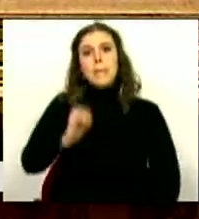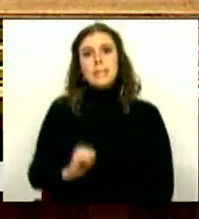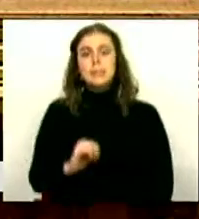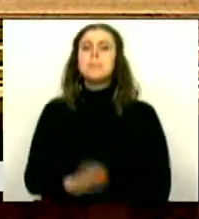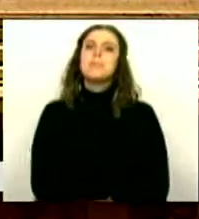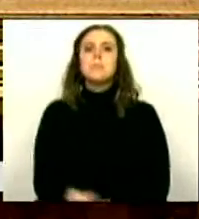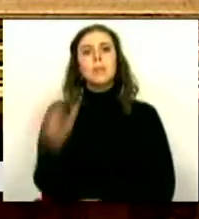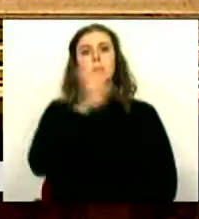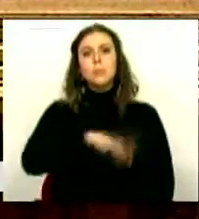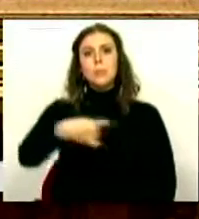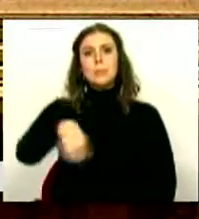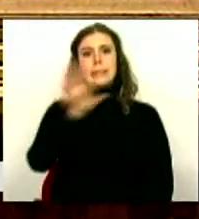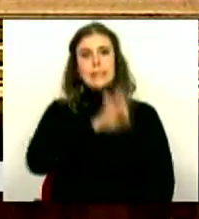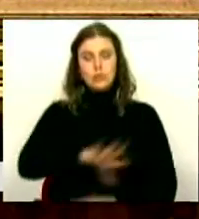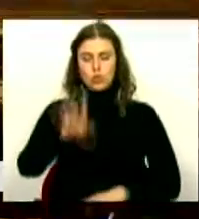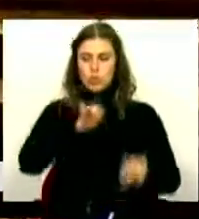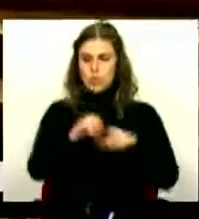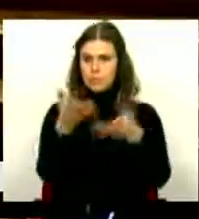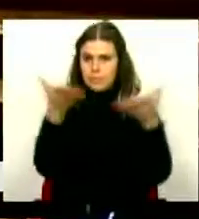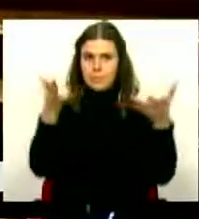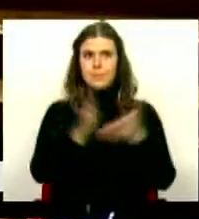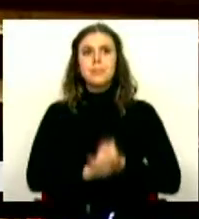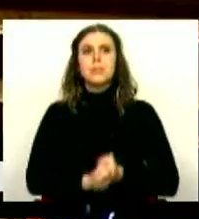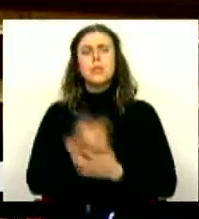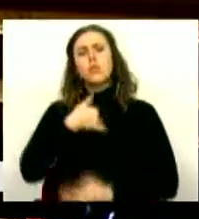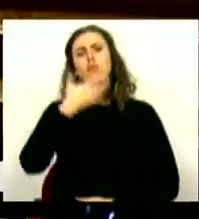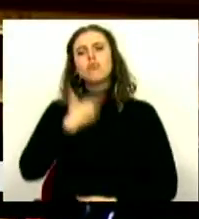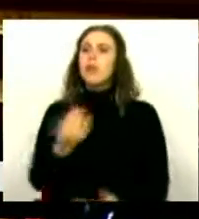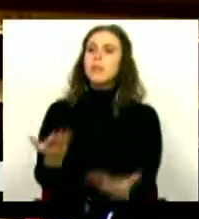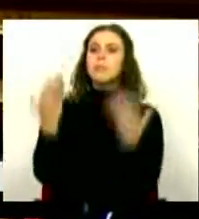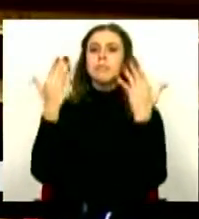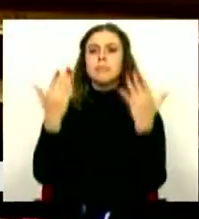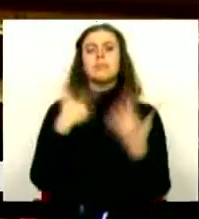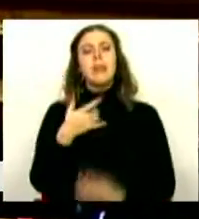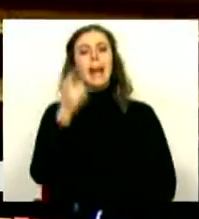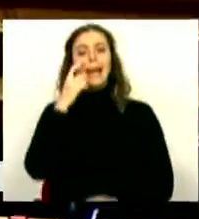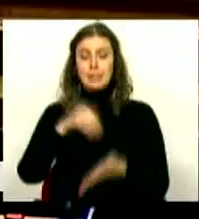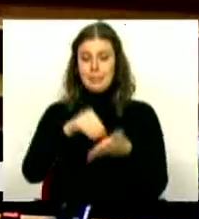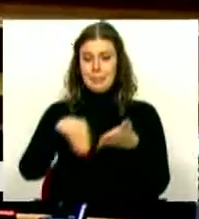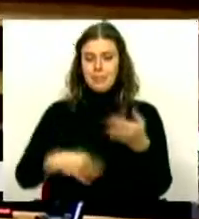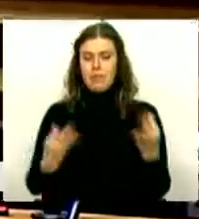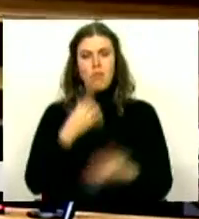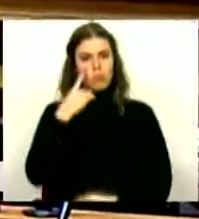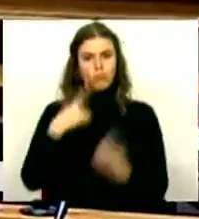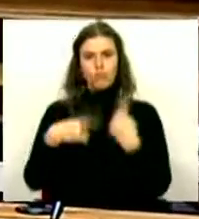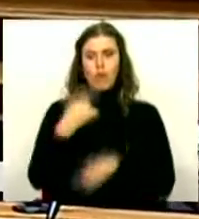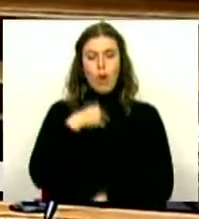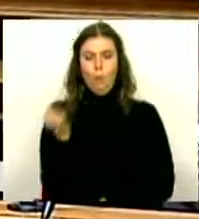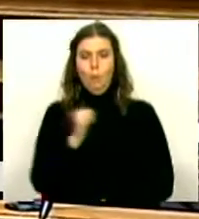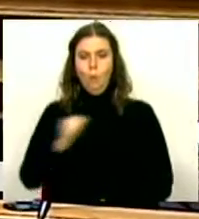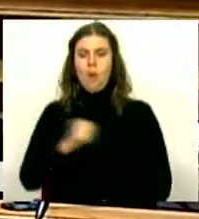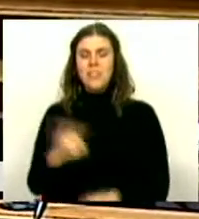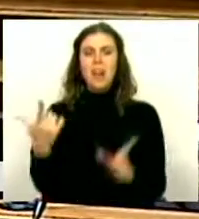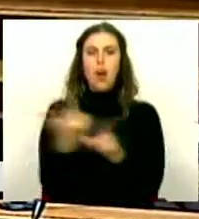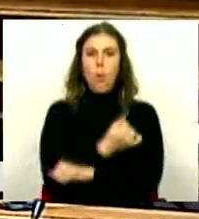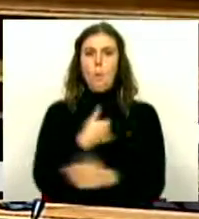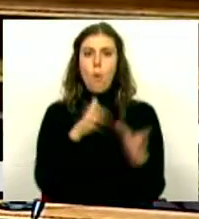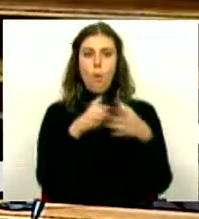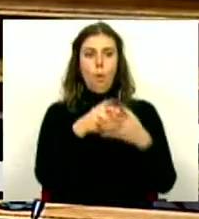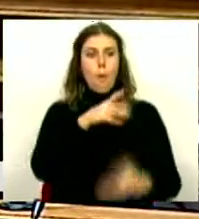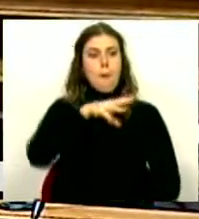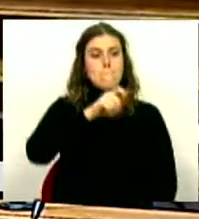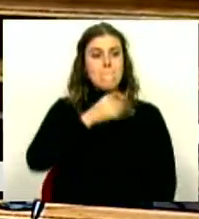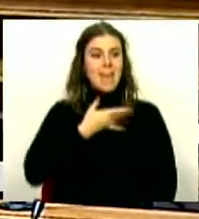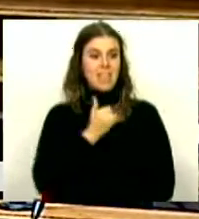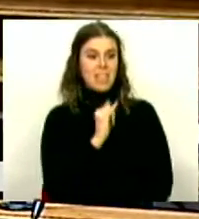Senhor Presidente, Senhores Deputados, gostaria de saudar os peticionários que se manifestaram contra a aquisição do Grupo Medo e